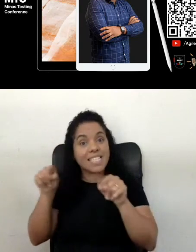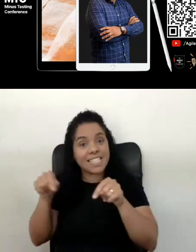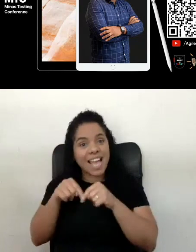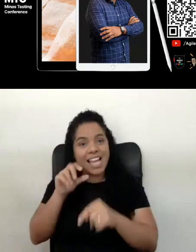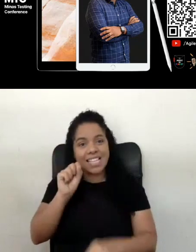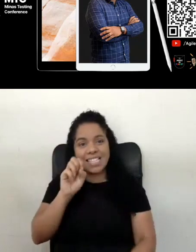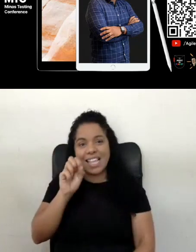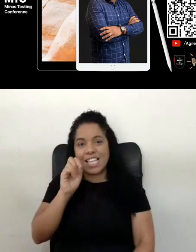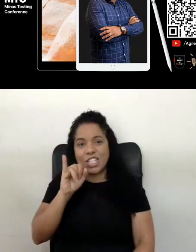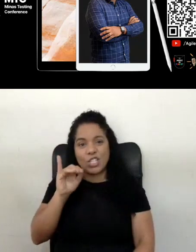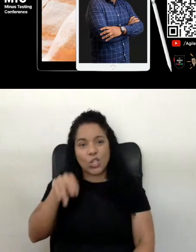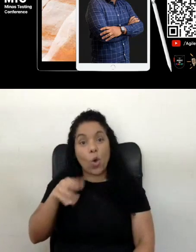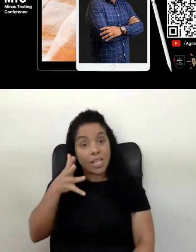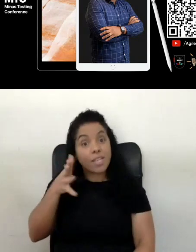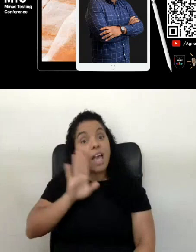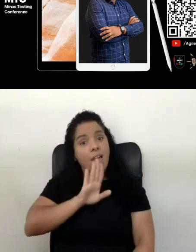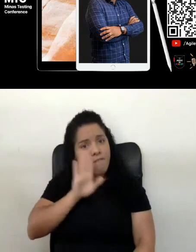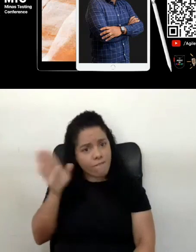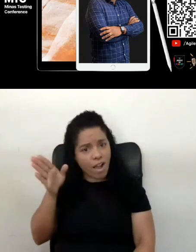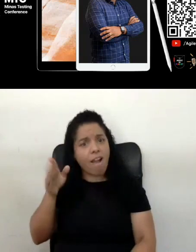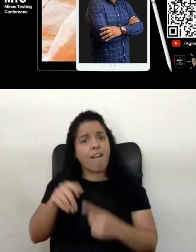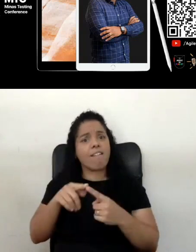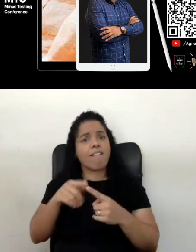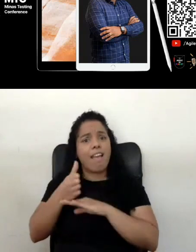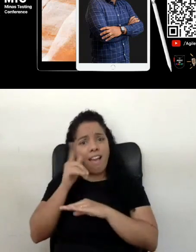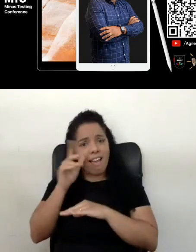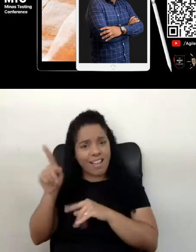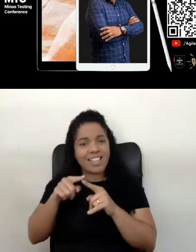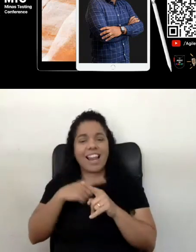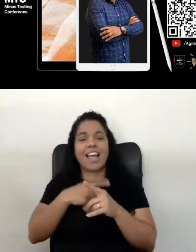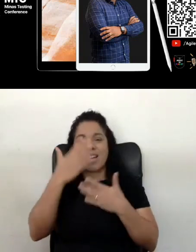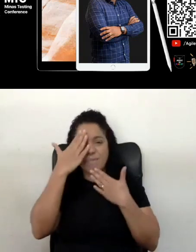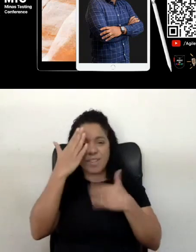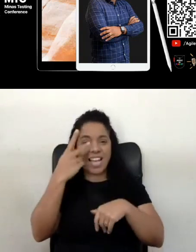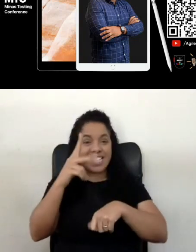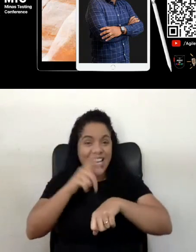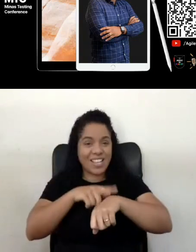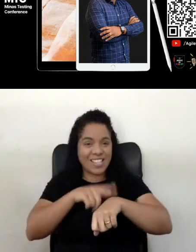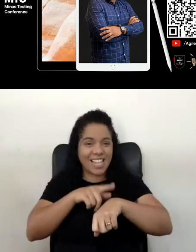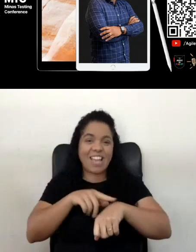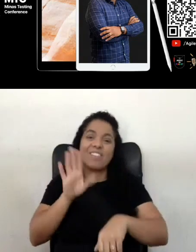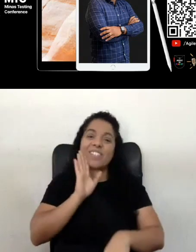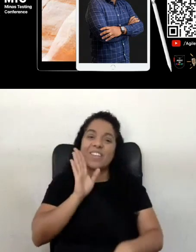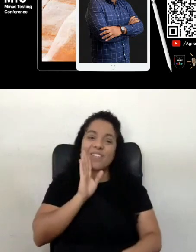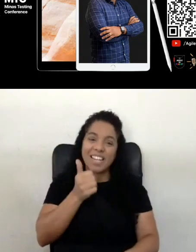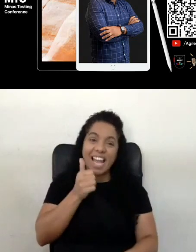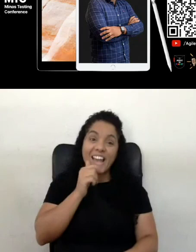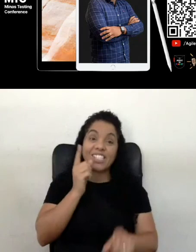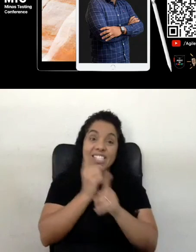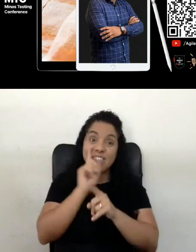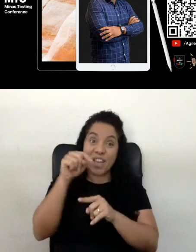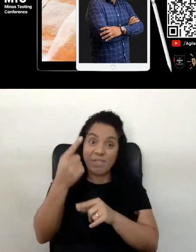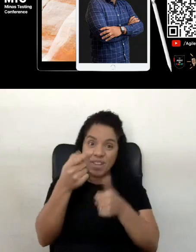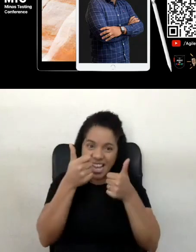o e-mail com ele, apareçam lá, tá bom, obrigada pelo seu tempo, Jonathan, foi super legal, e a gente se vê por aí.